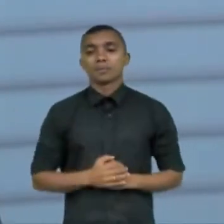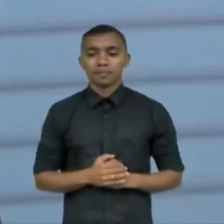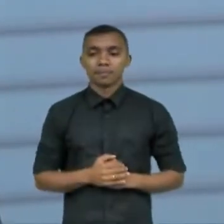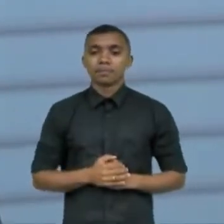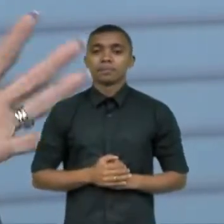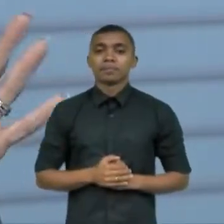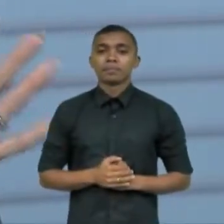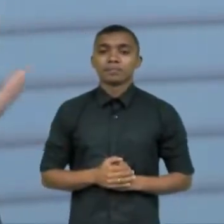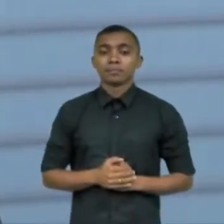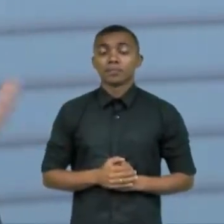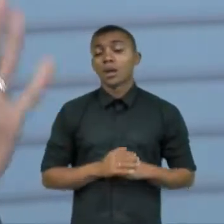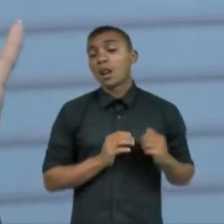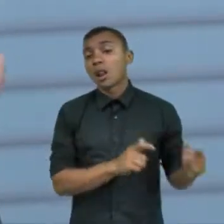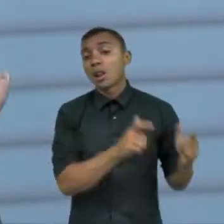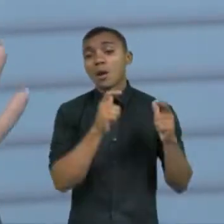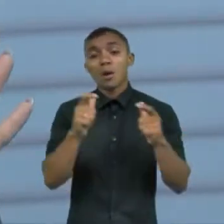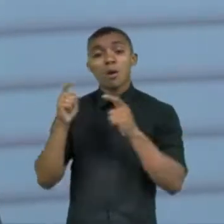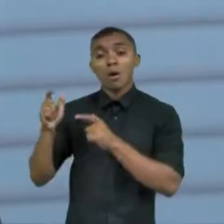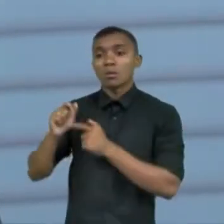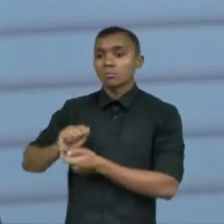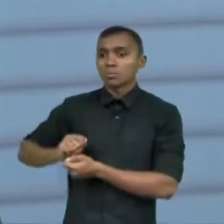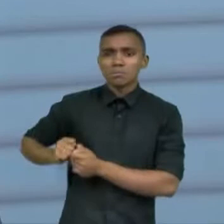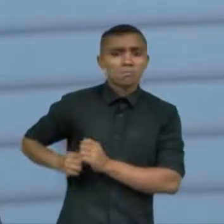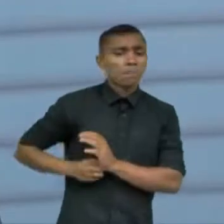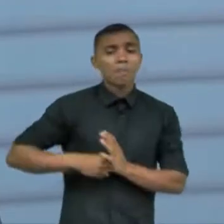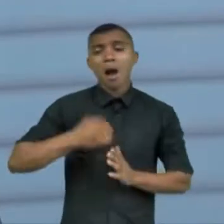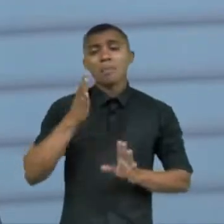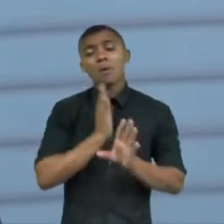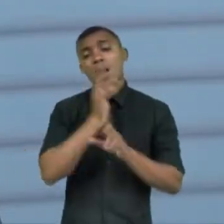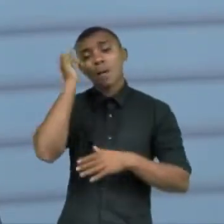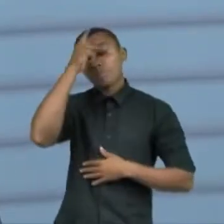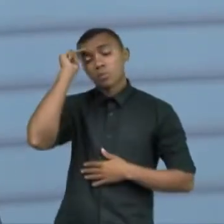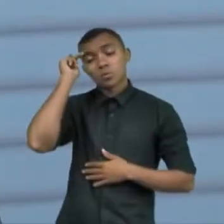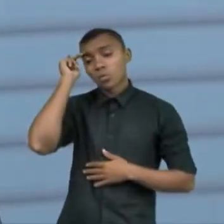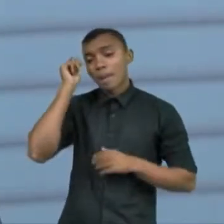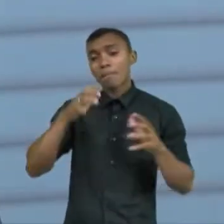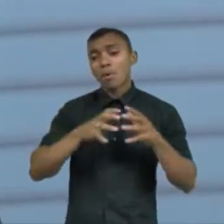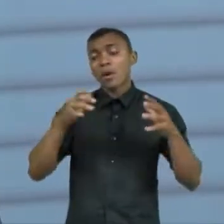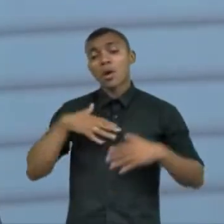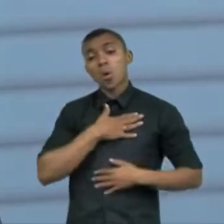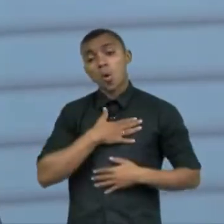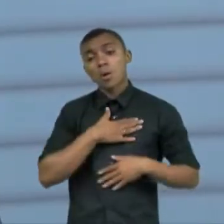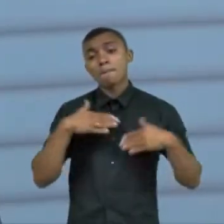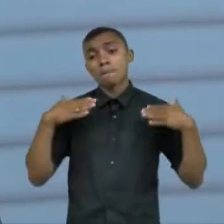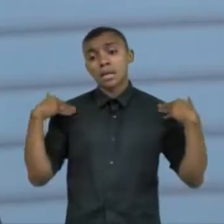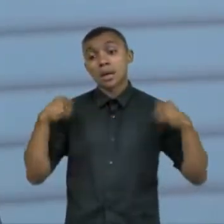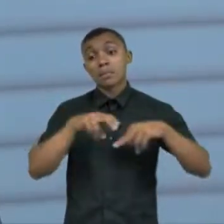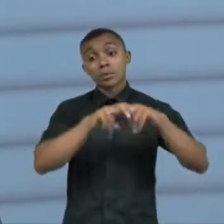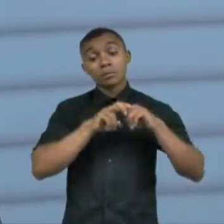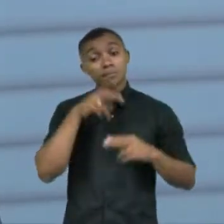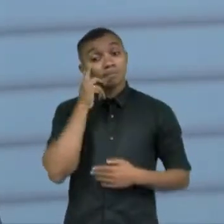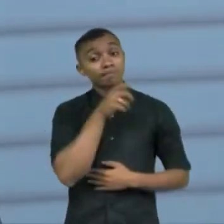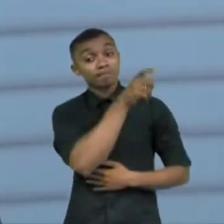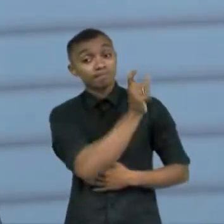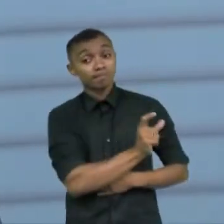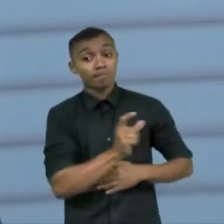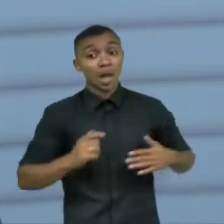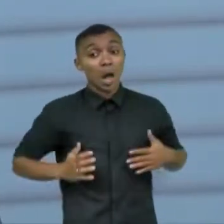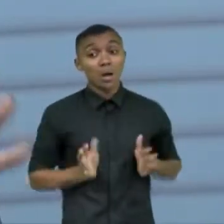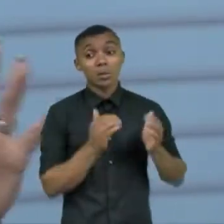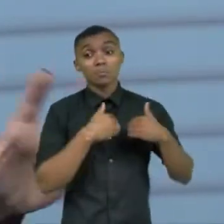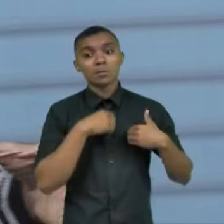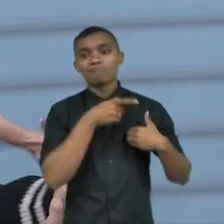em locais dos mais diversos onde as pessoas se socializam e muitas vezes o autista ele tem dificuldade